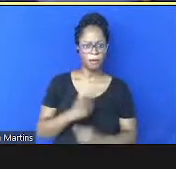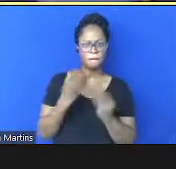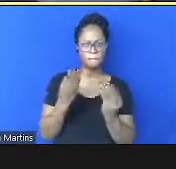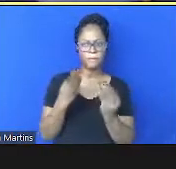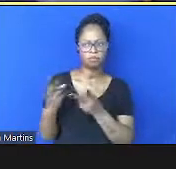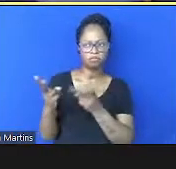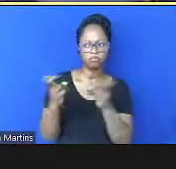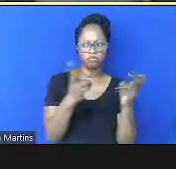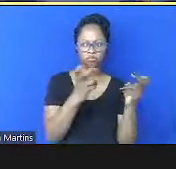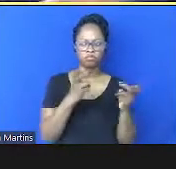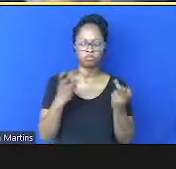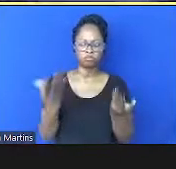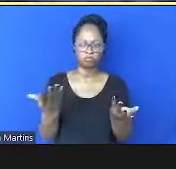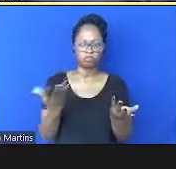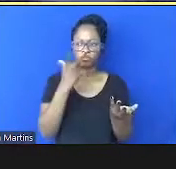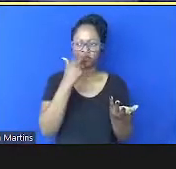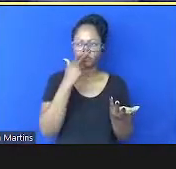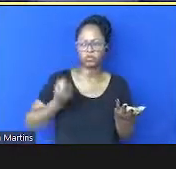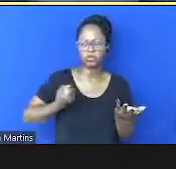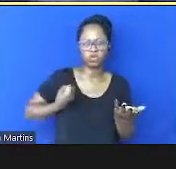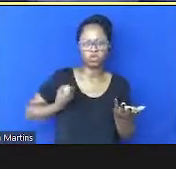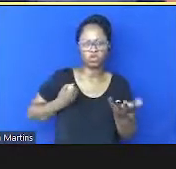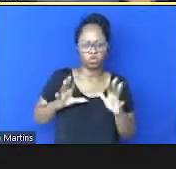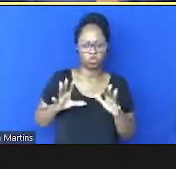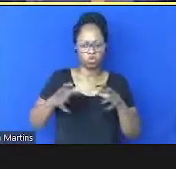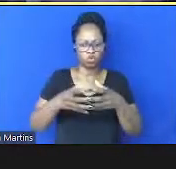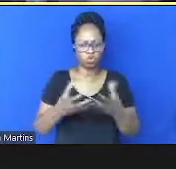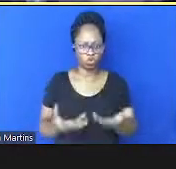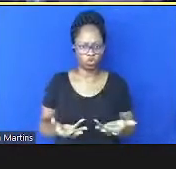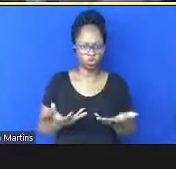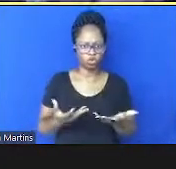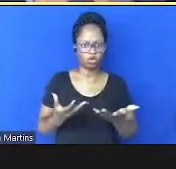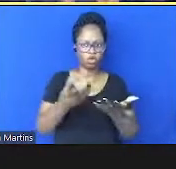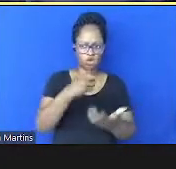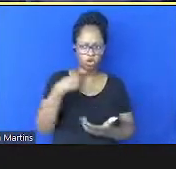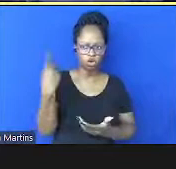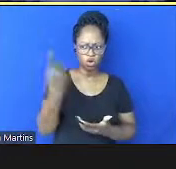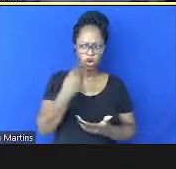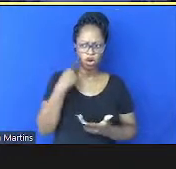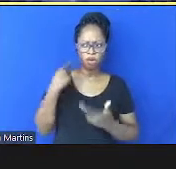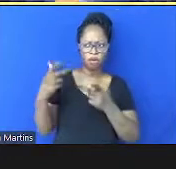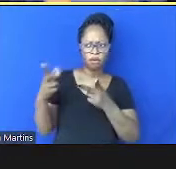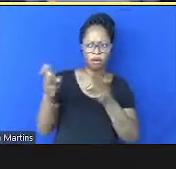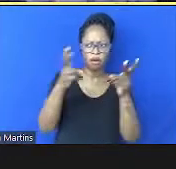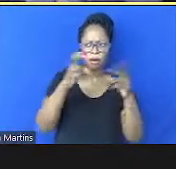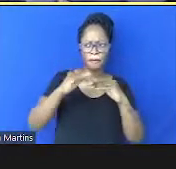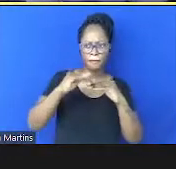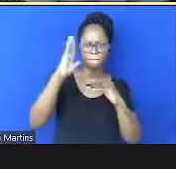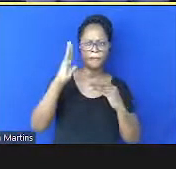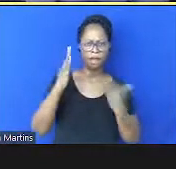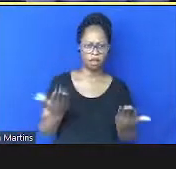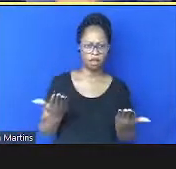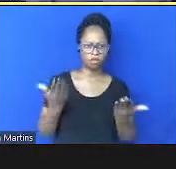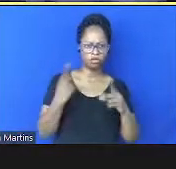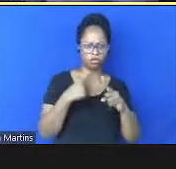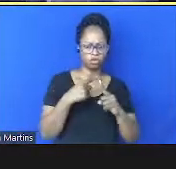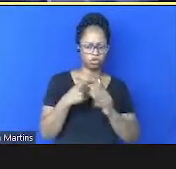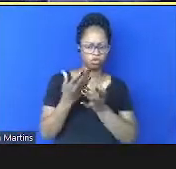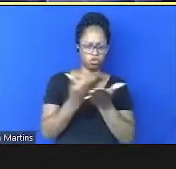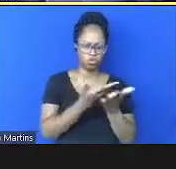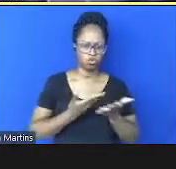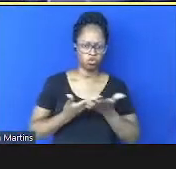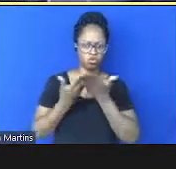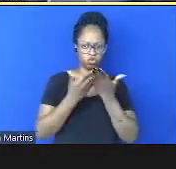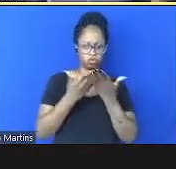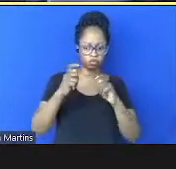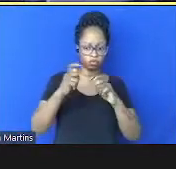os números comunitários a gente tem que incorporar mais do que os estudos clínicos a